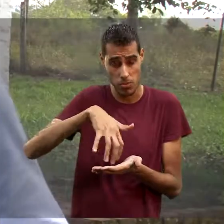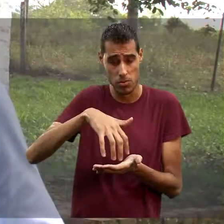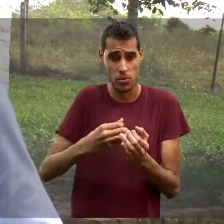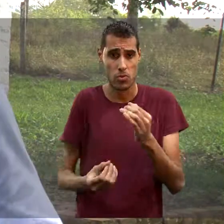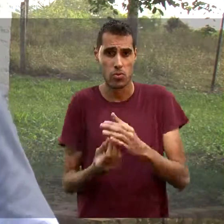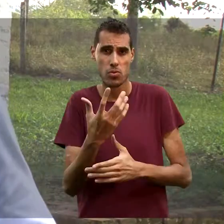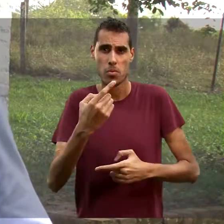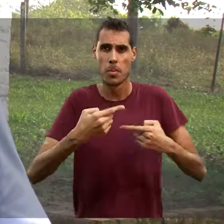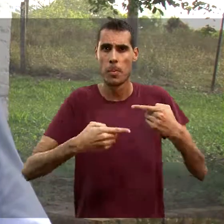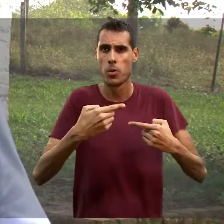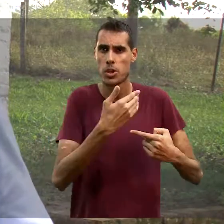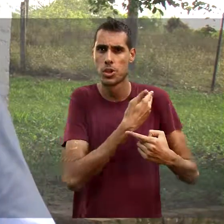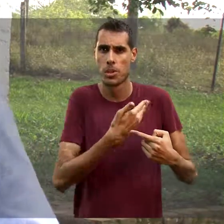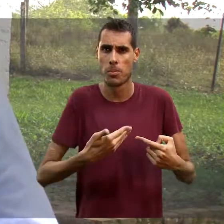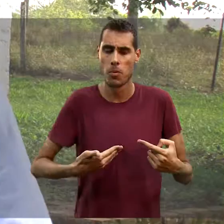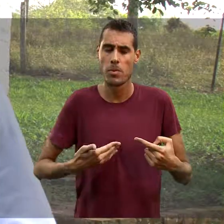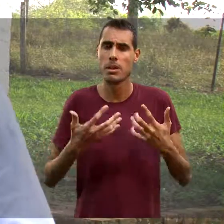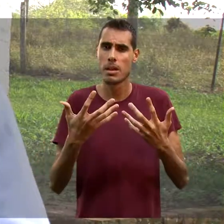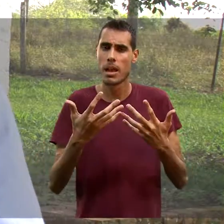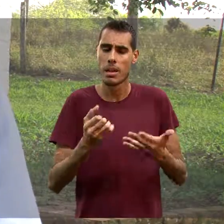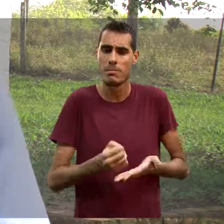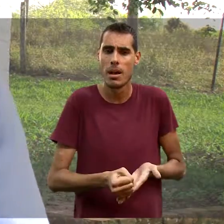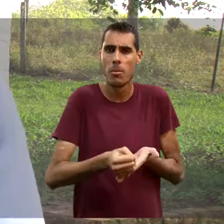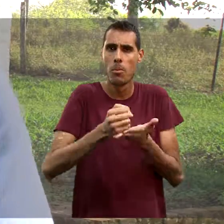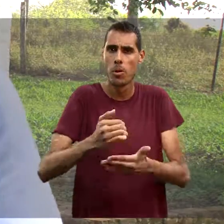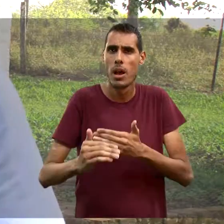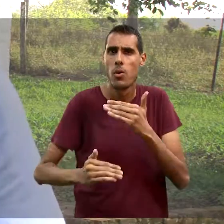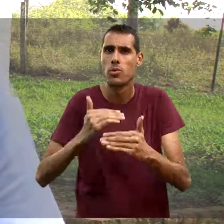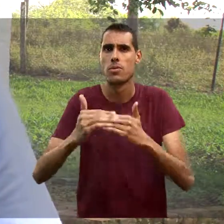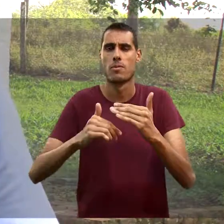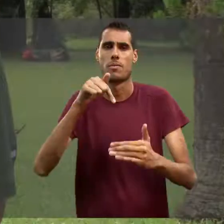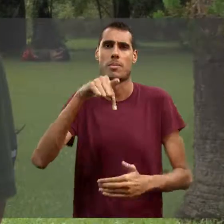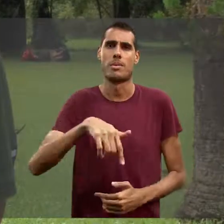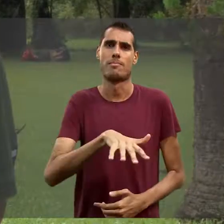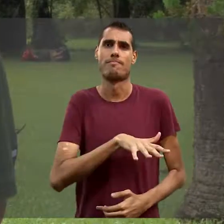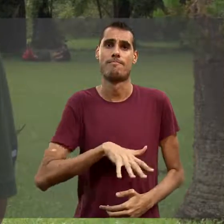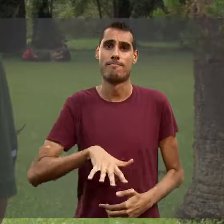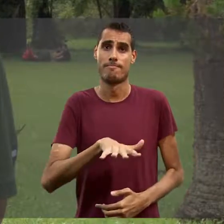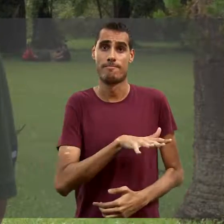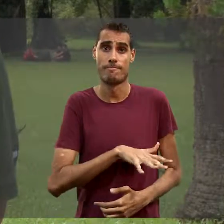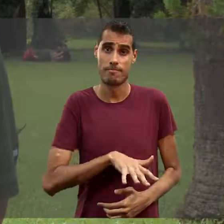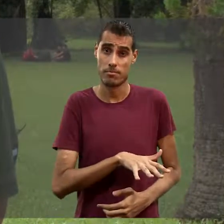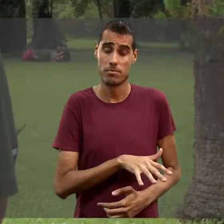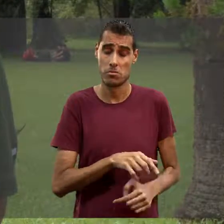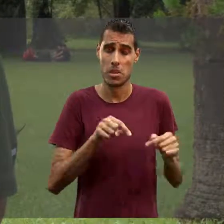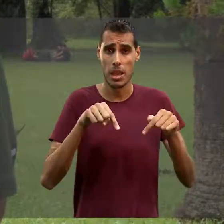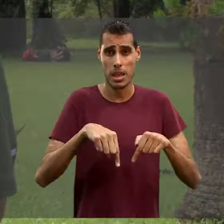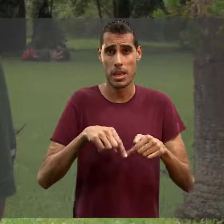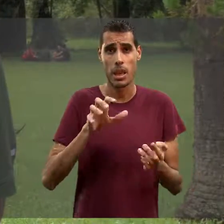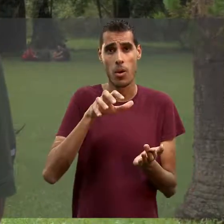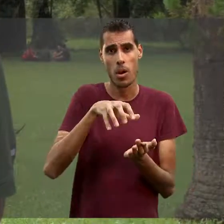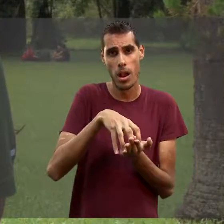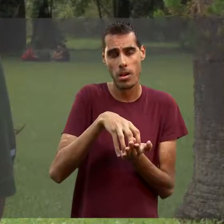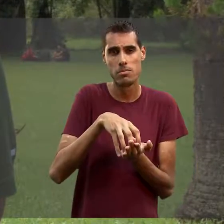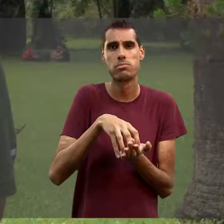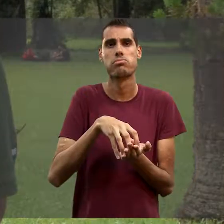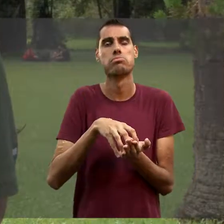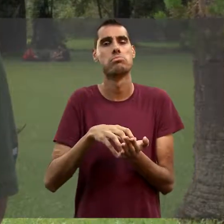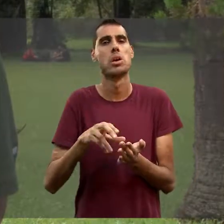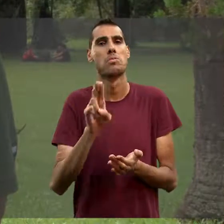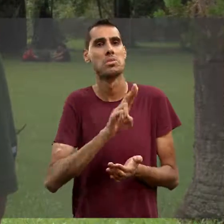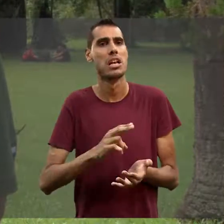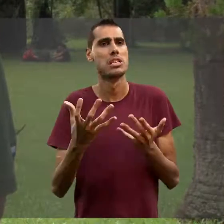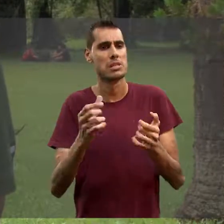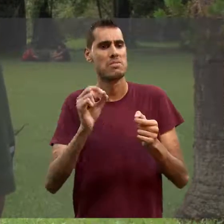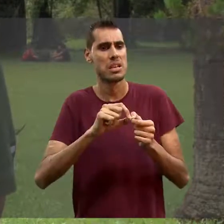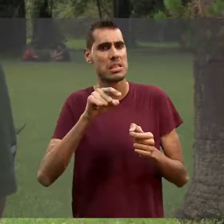pública voltada a apoiar o desenvolvimento dessa região. É um campus que a Universidade pensou em fazer, ser